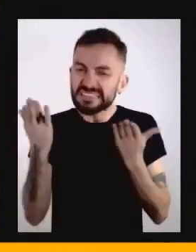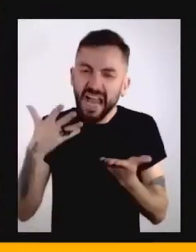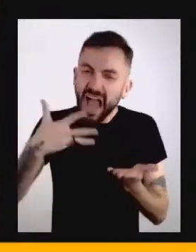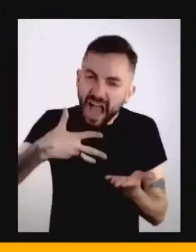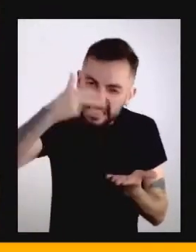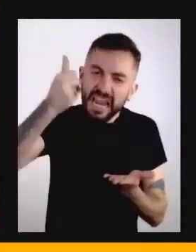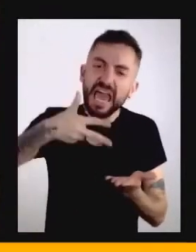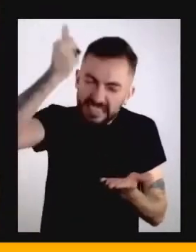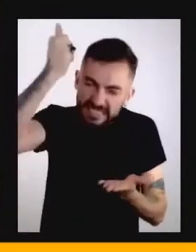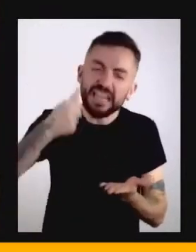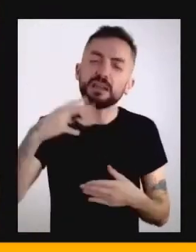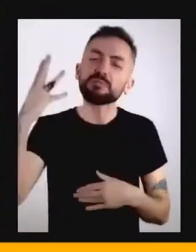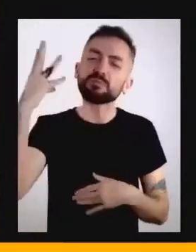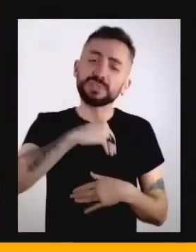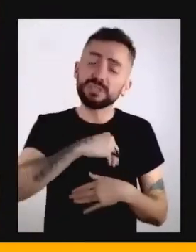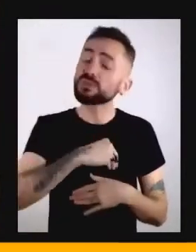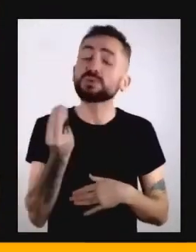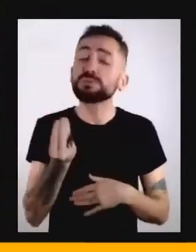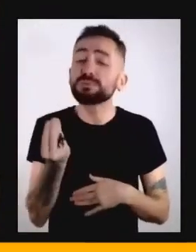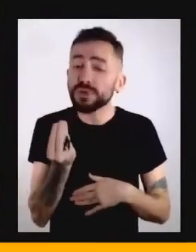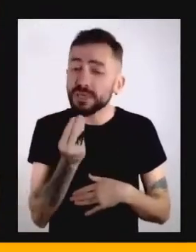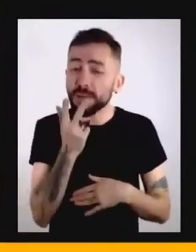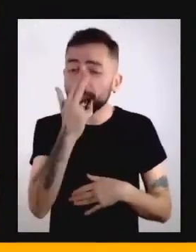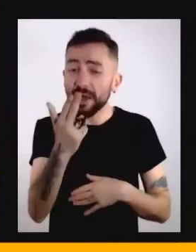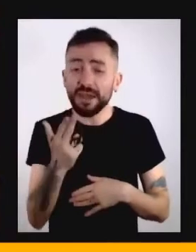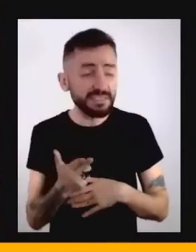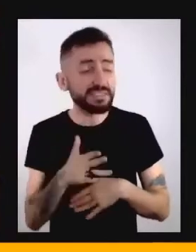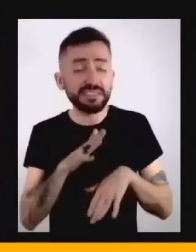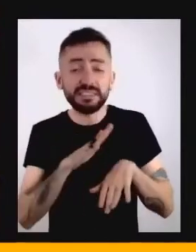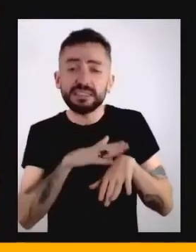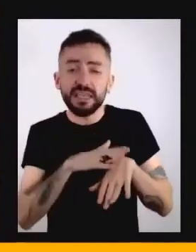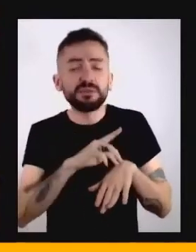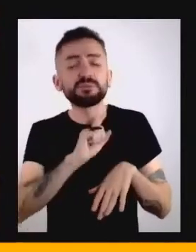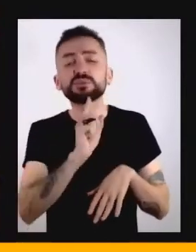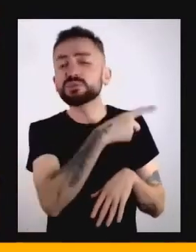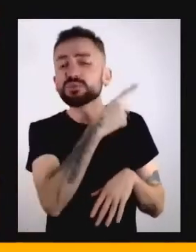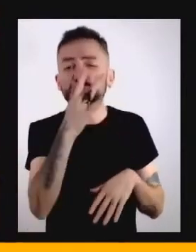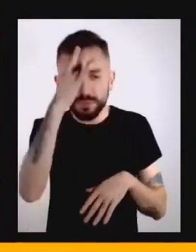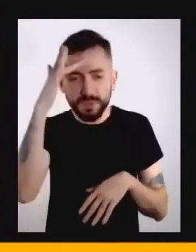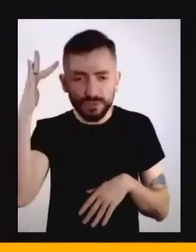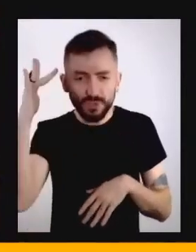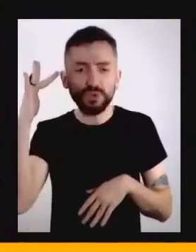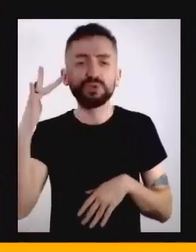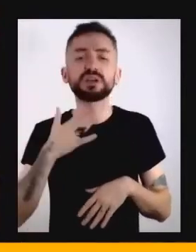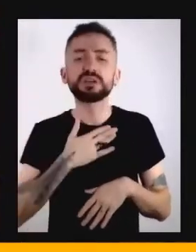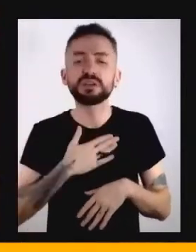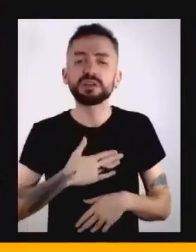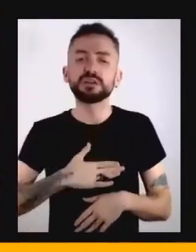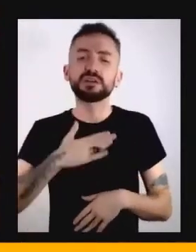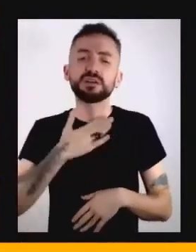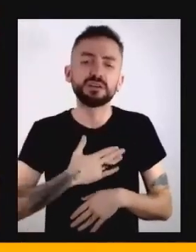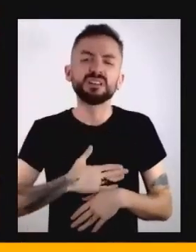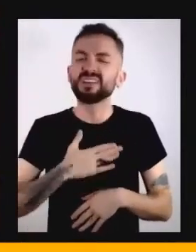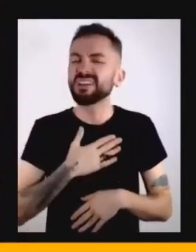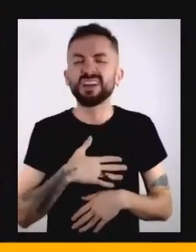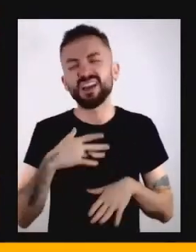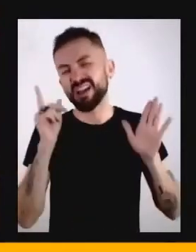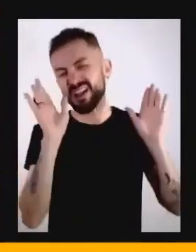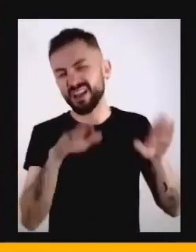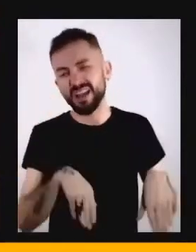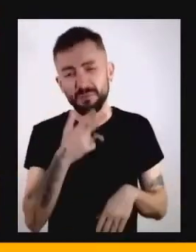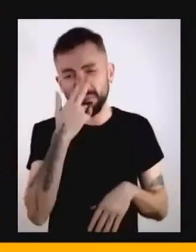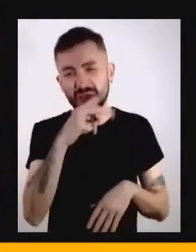e desprezava ou diminuía a ideia de desaceleração, como se fosse algo